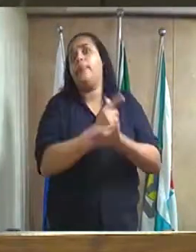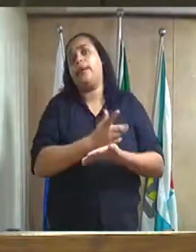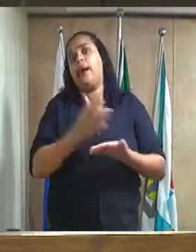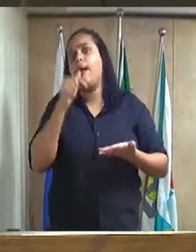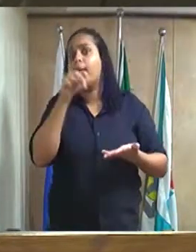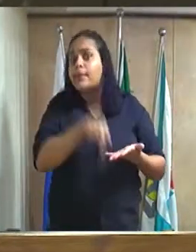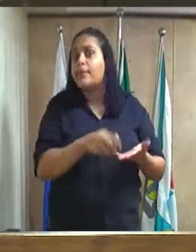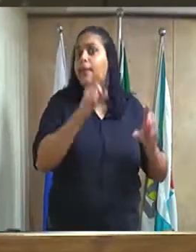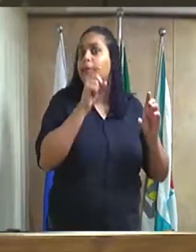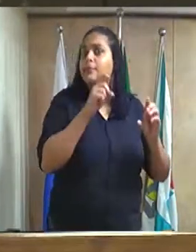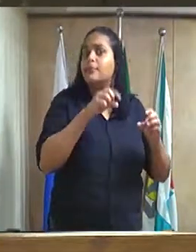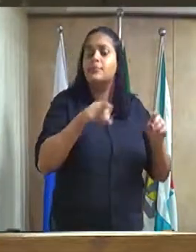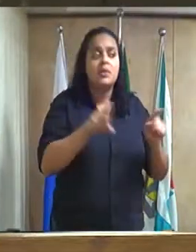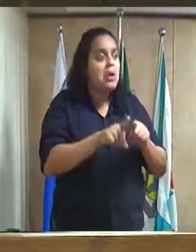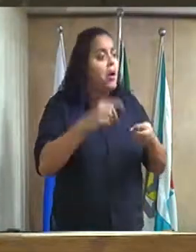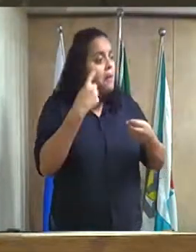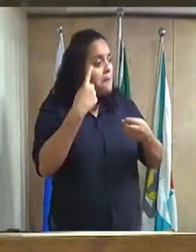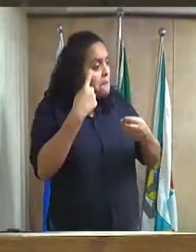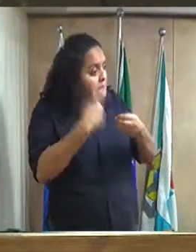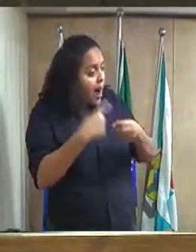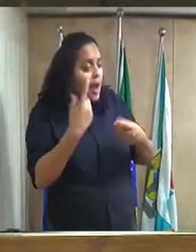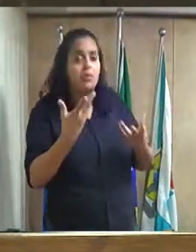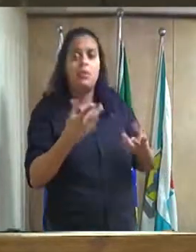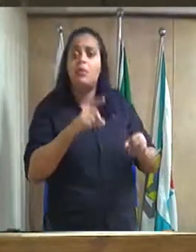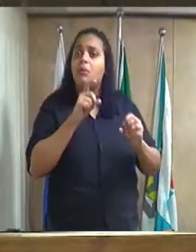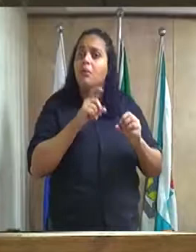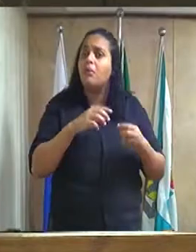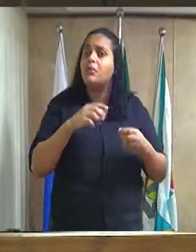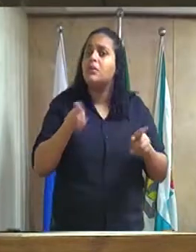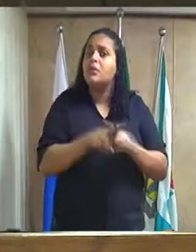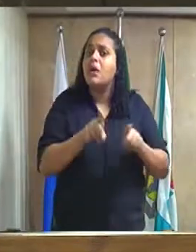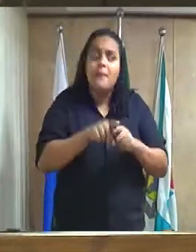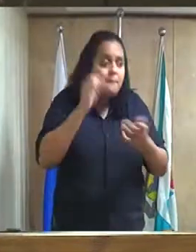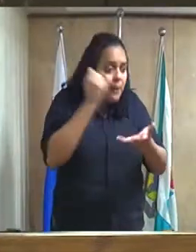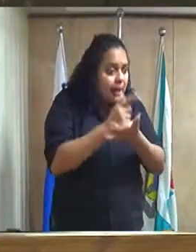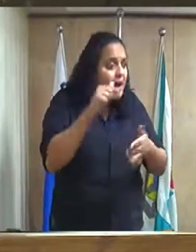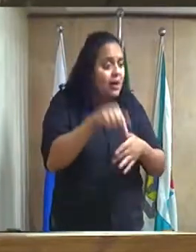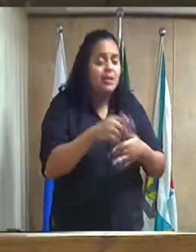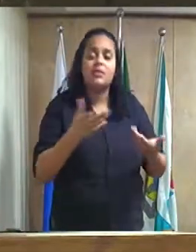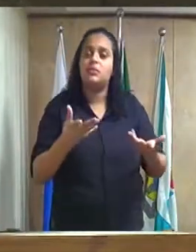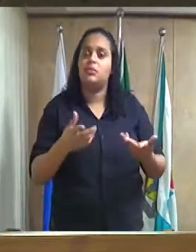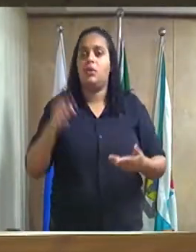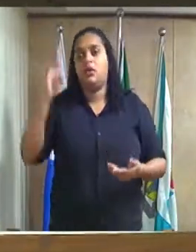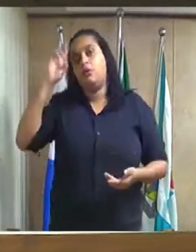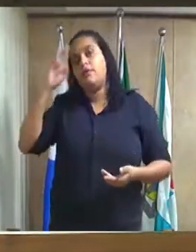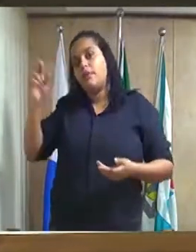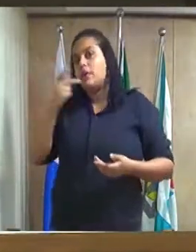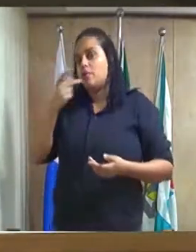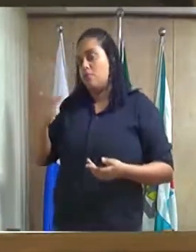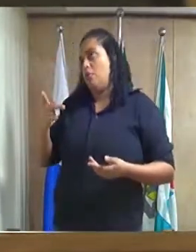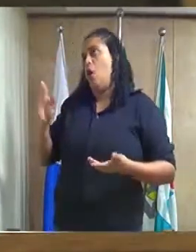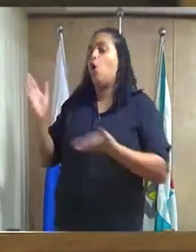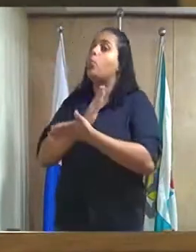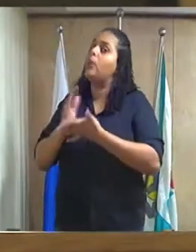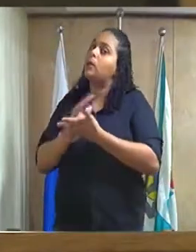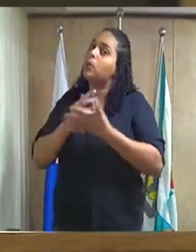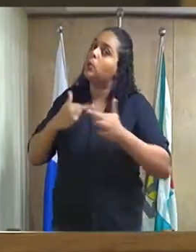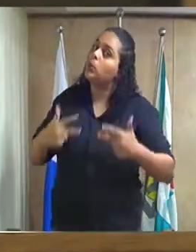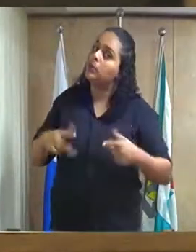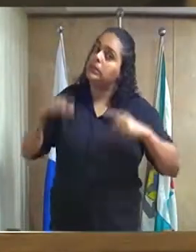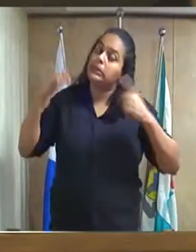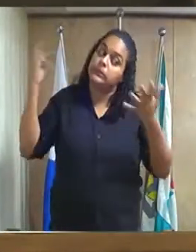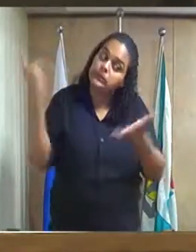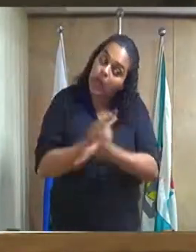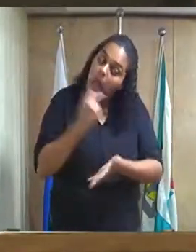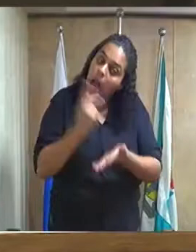e não é cobrada não é notificada e aí seu presidente eu falo alguma coisa está errada porque